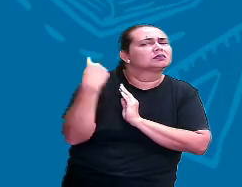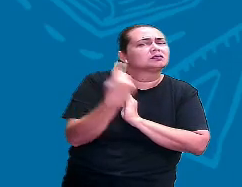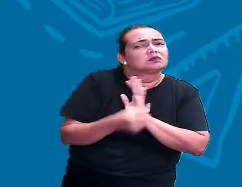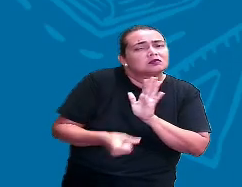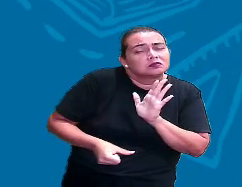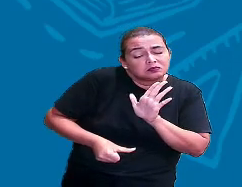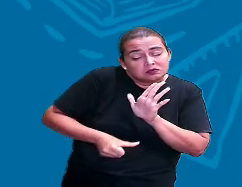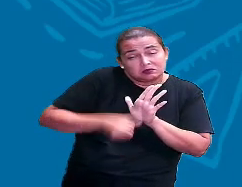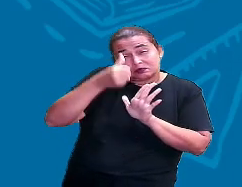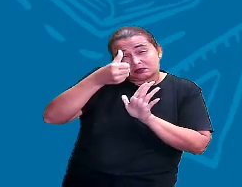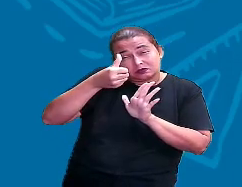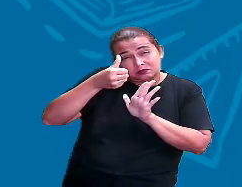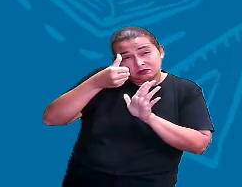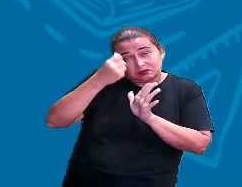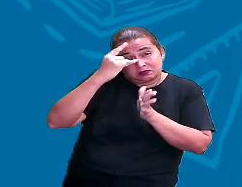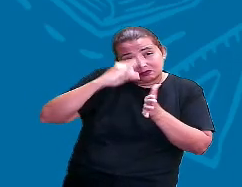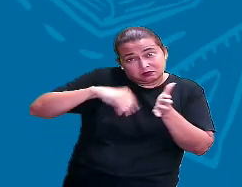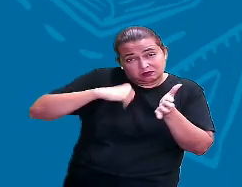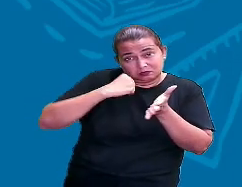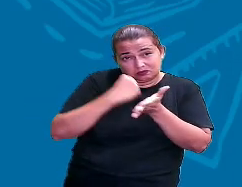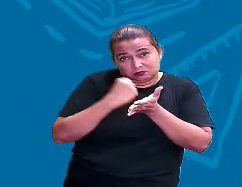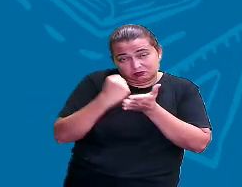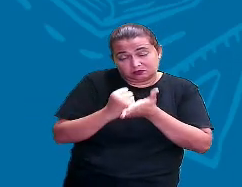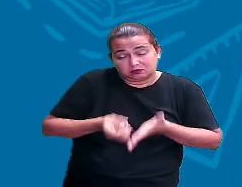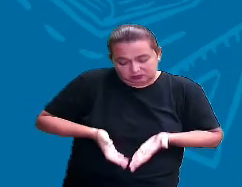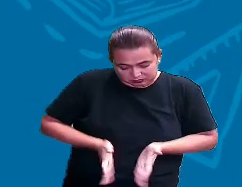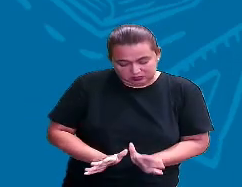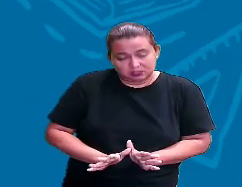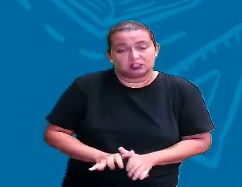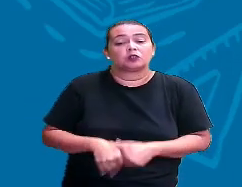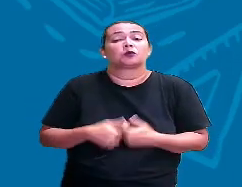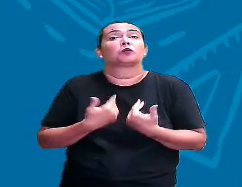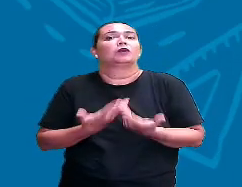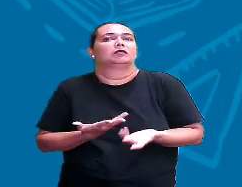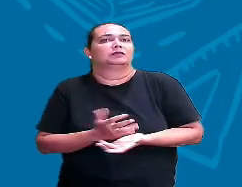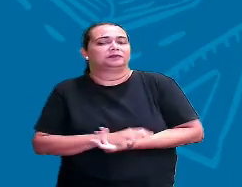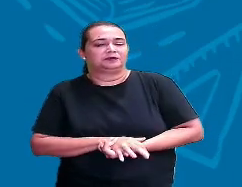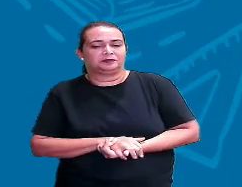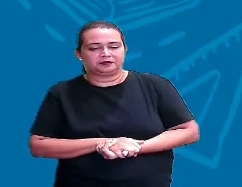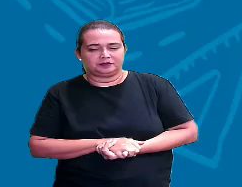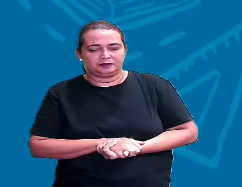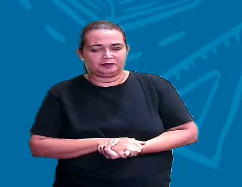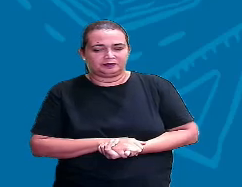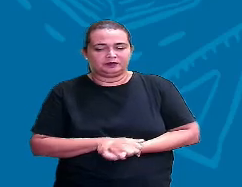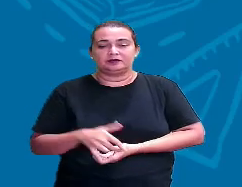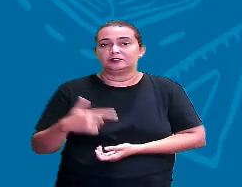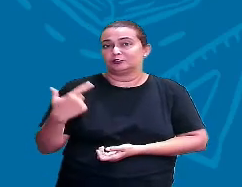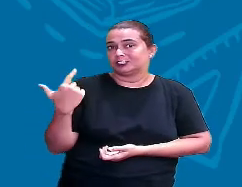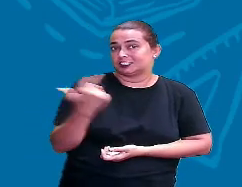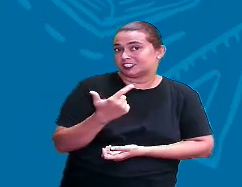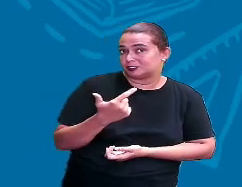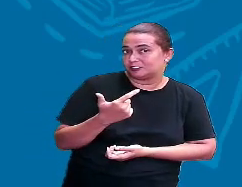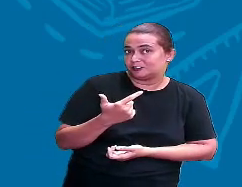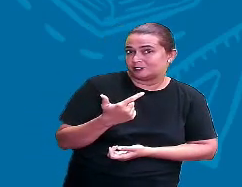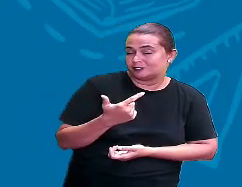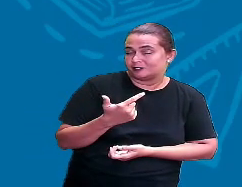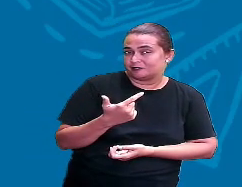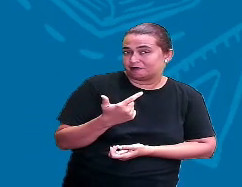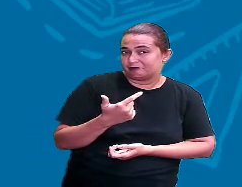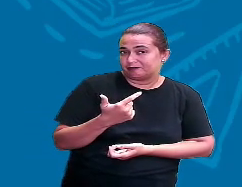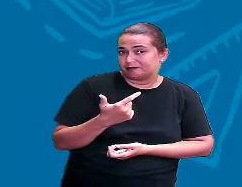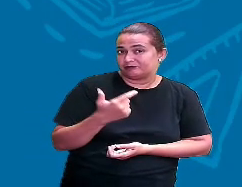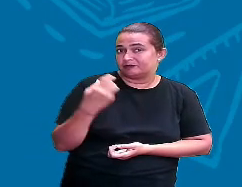gente tem? Logo quando a gente nasce, qual é o primeiro documento? E o segundo documento que a gente vem a ter?